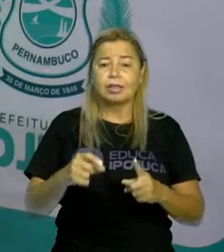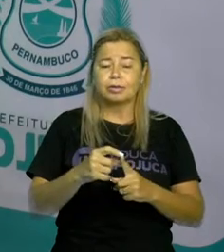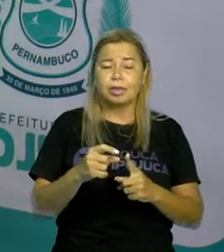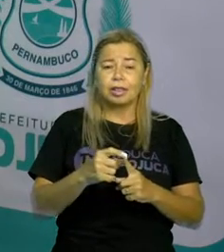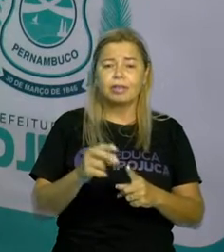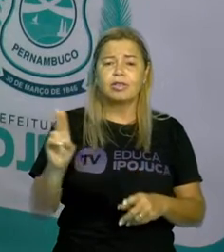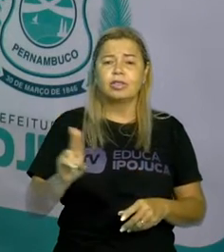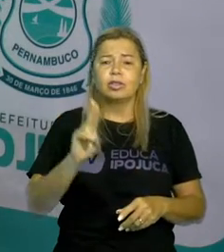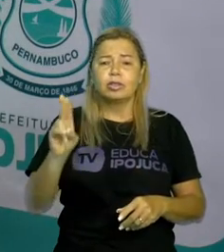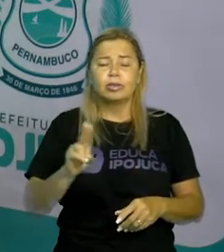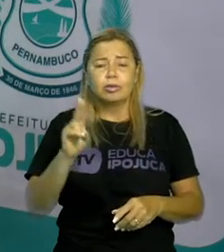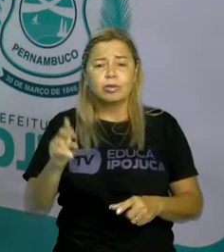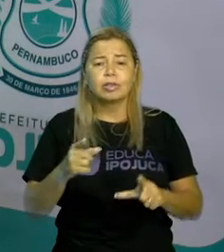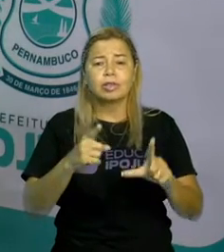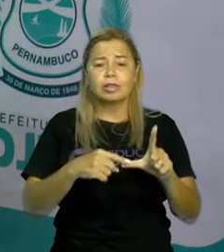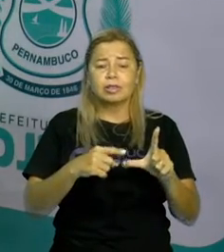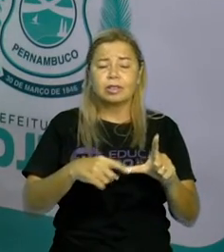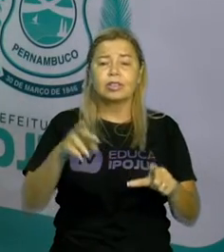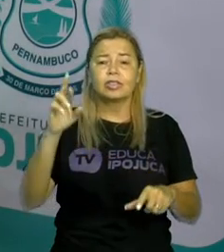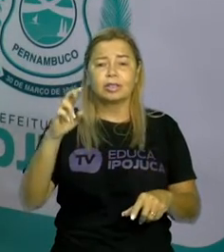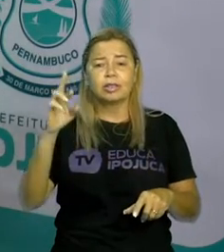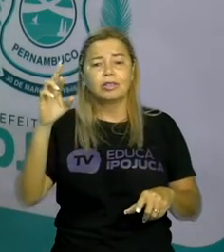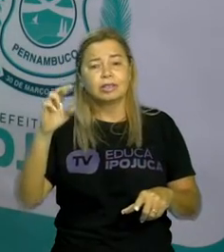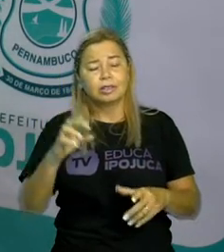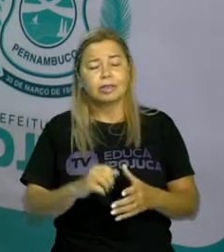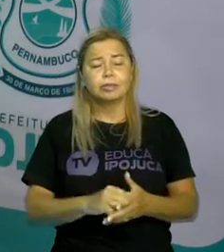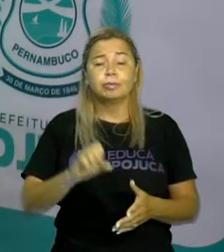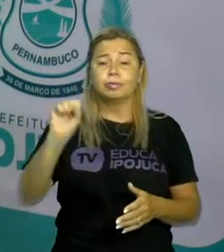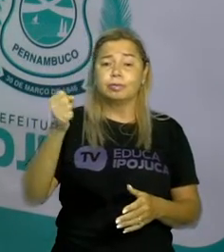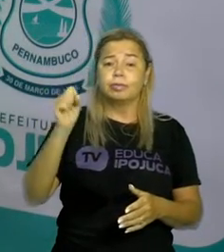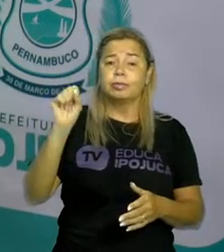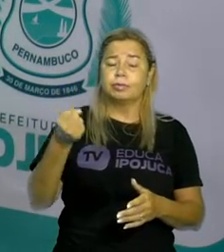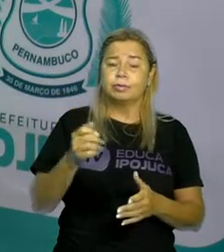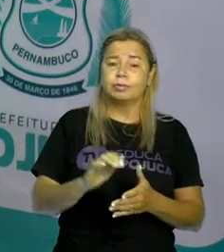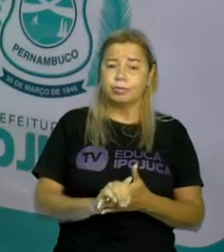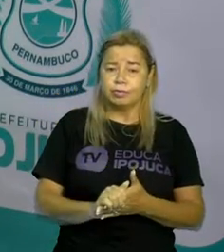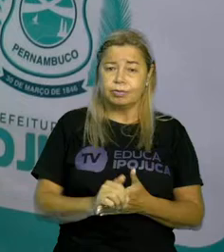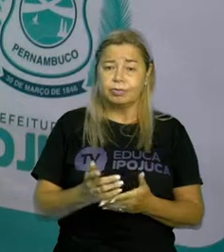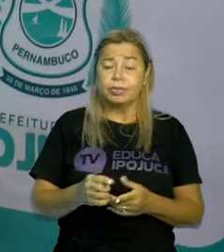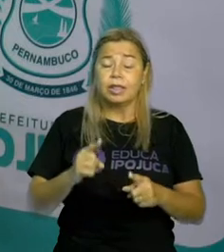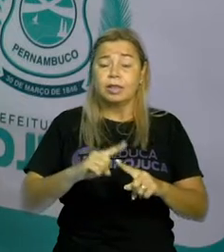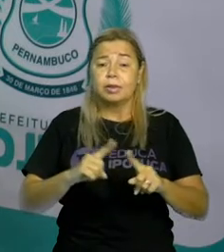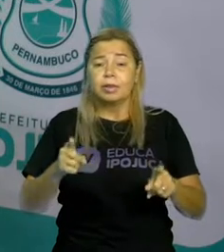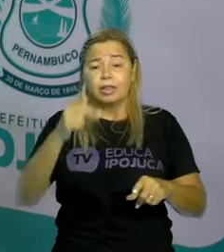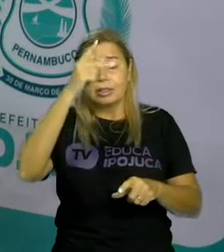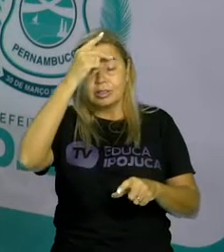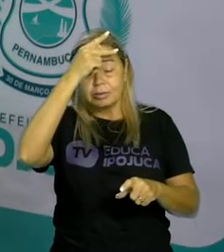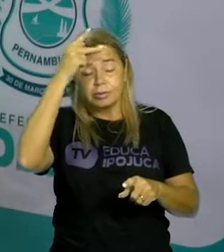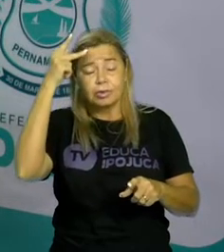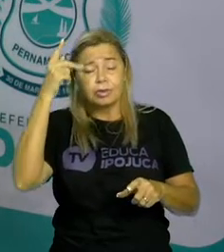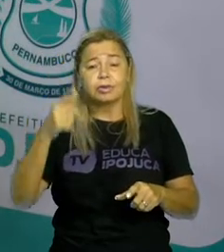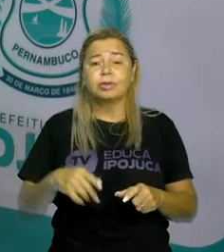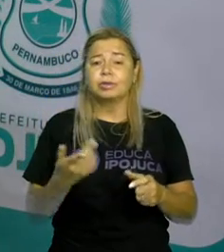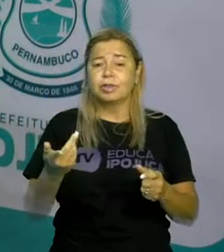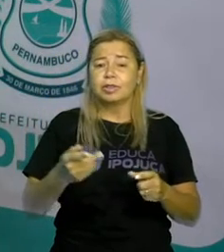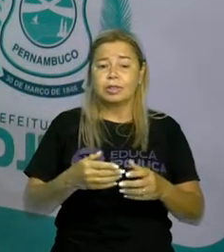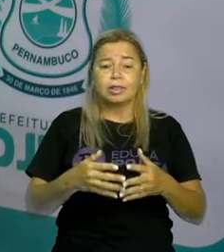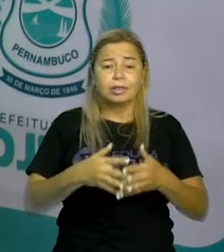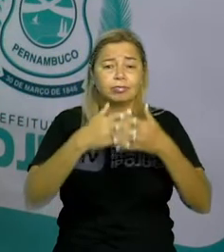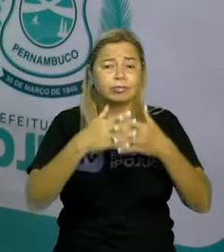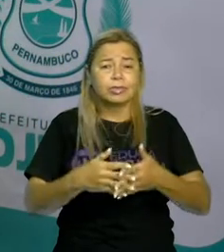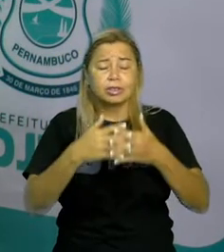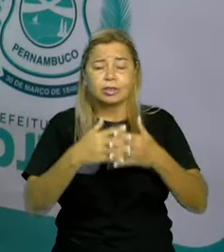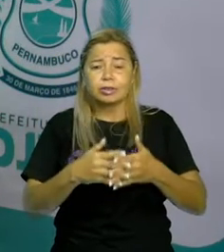a turma continua grafando alguns termos de maneira equivocada. Natural. A língua